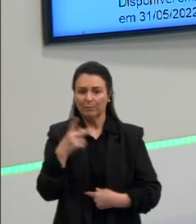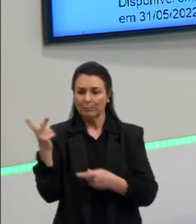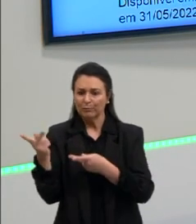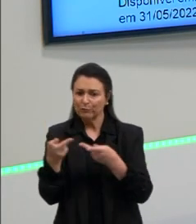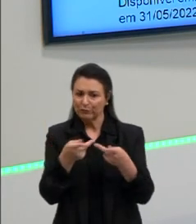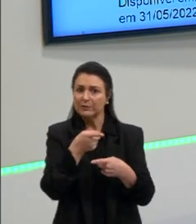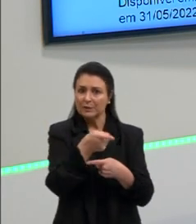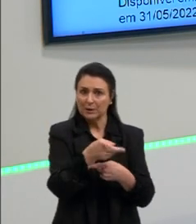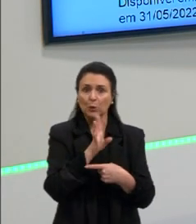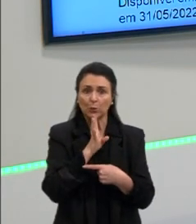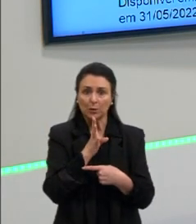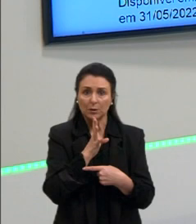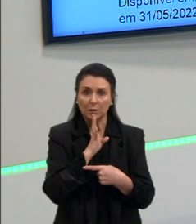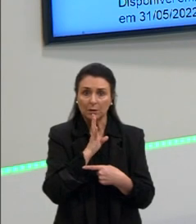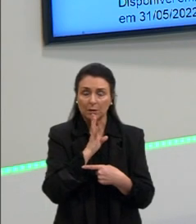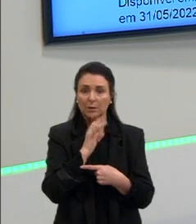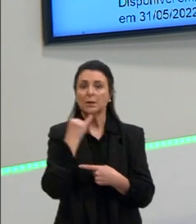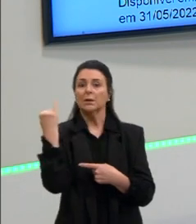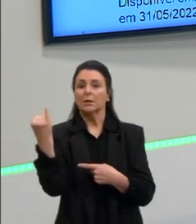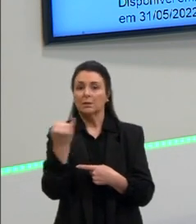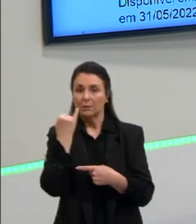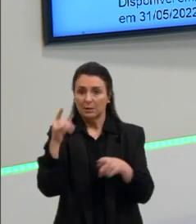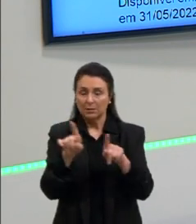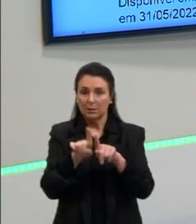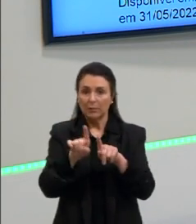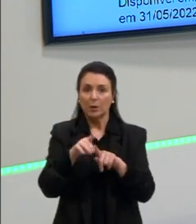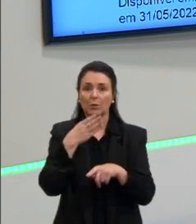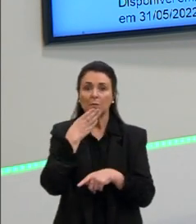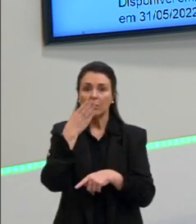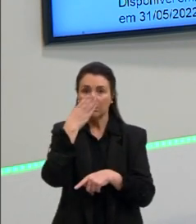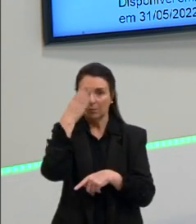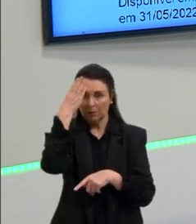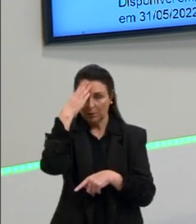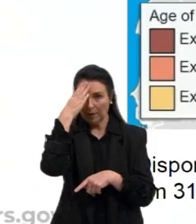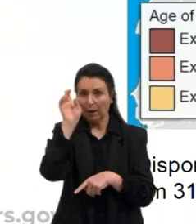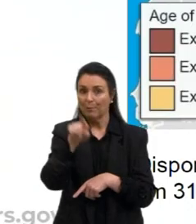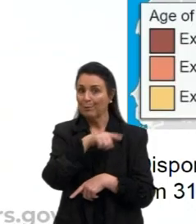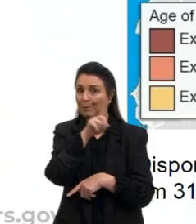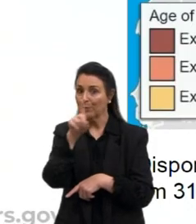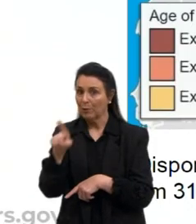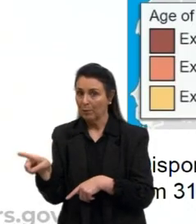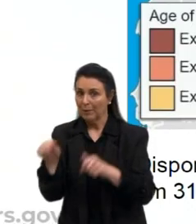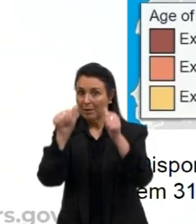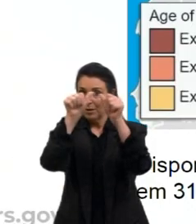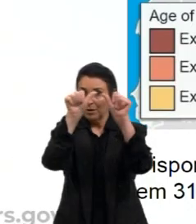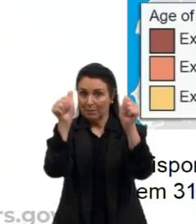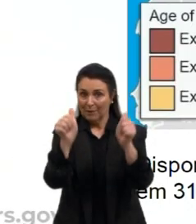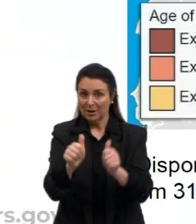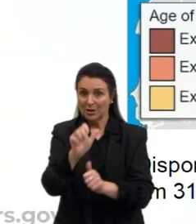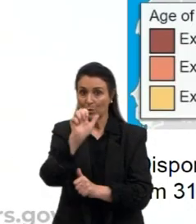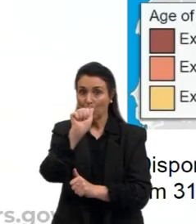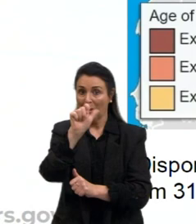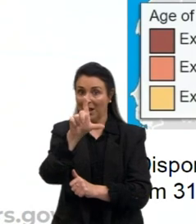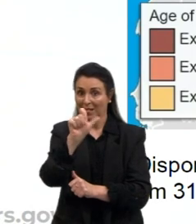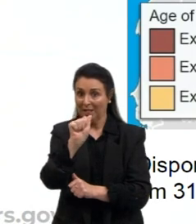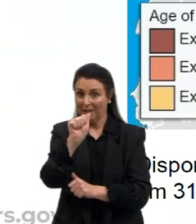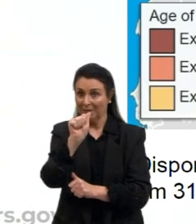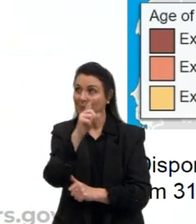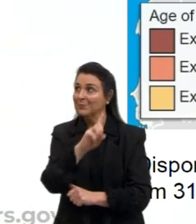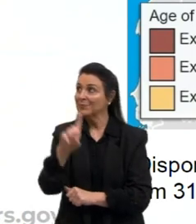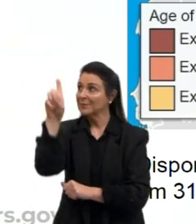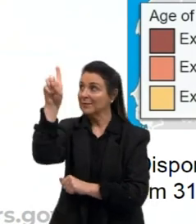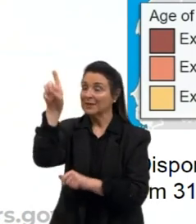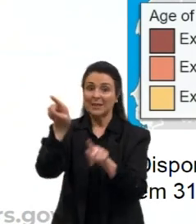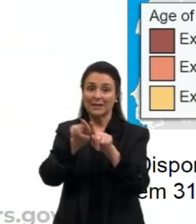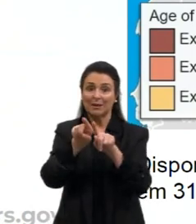E uma coisa importante da gente mencionar também é que o Islã proíbe imagens de Alá e do Profeta, e essa é uma questão bem importante até hoje.